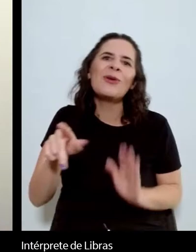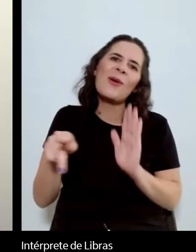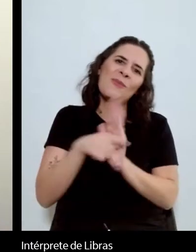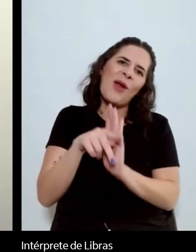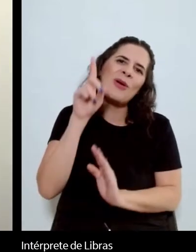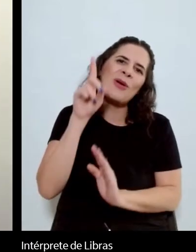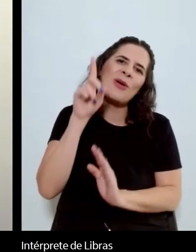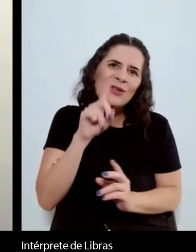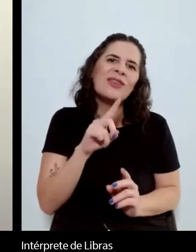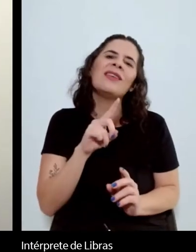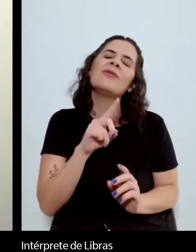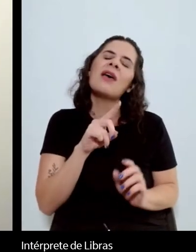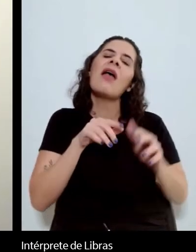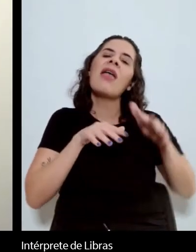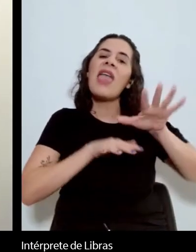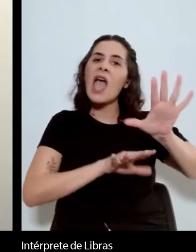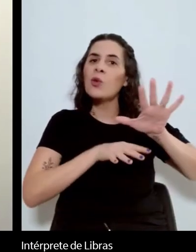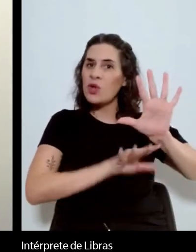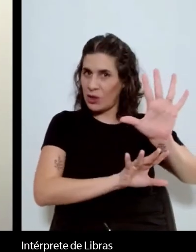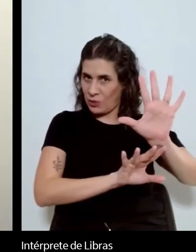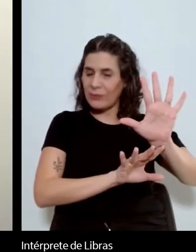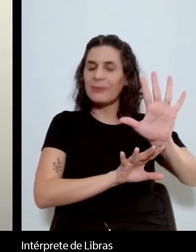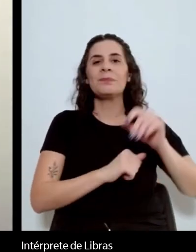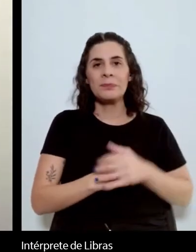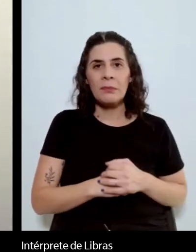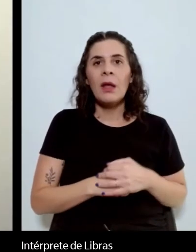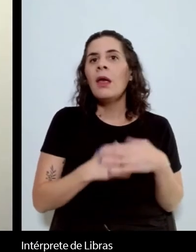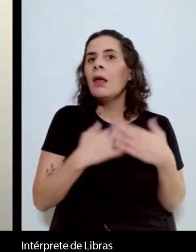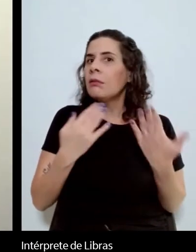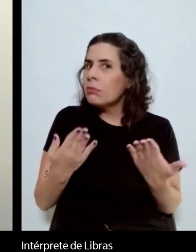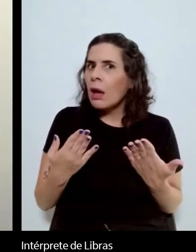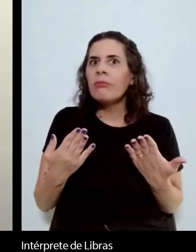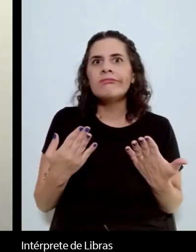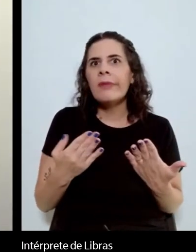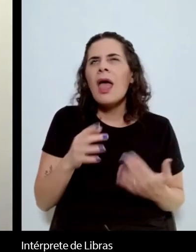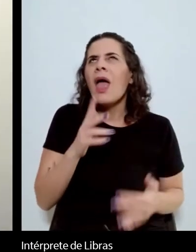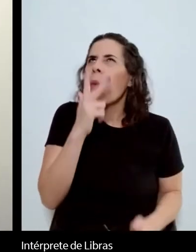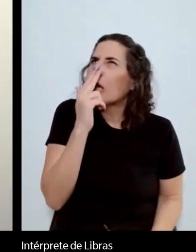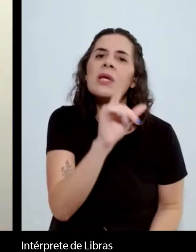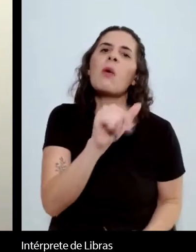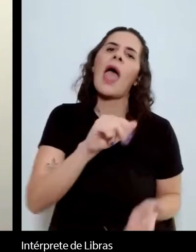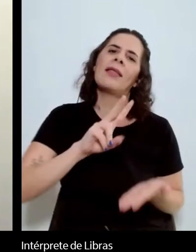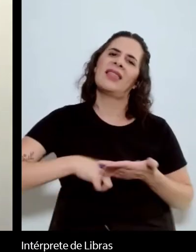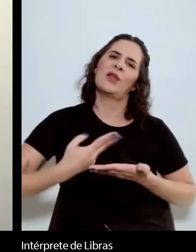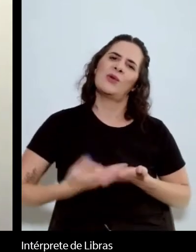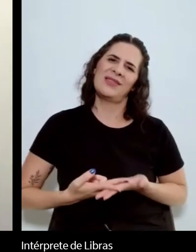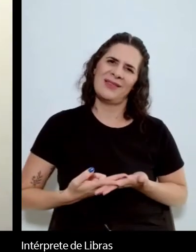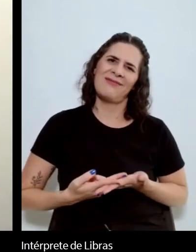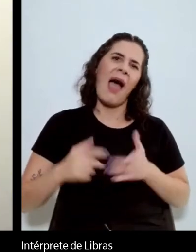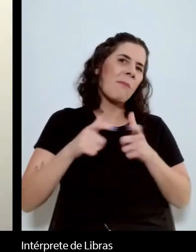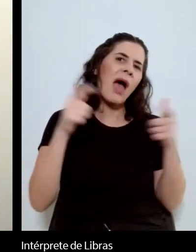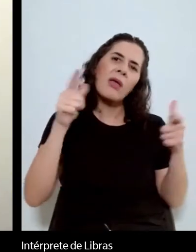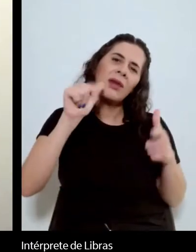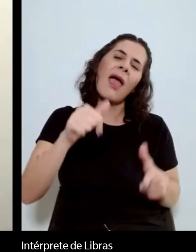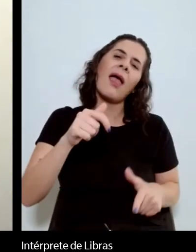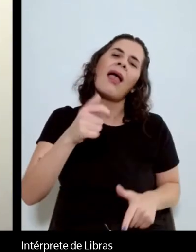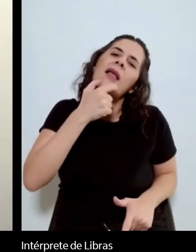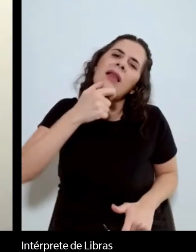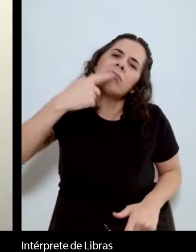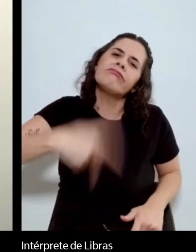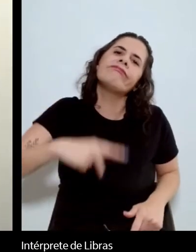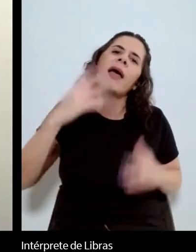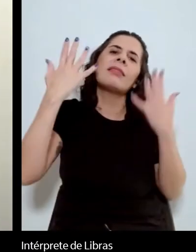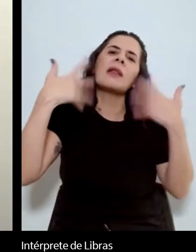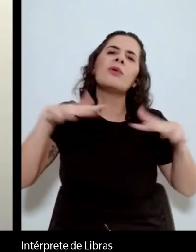Unidos e Reino Unido. Então, acho que apenas 3% de todos os selam por cento ficção literária e